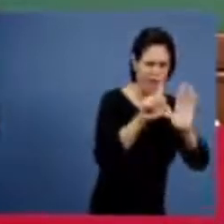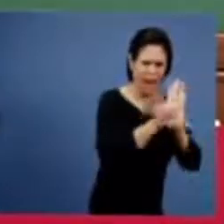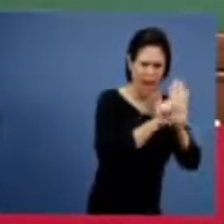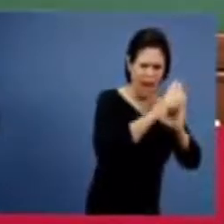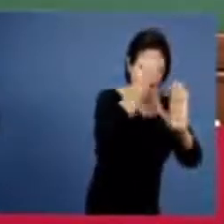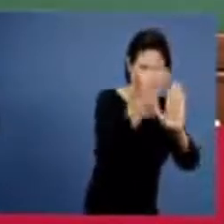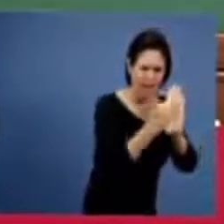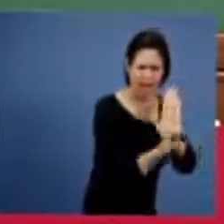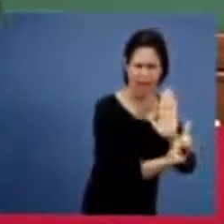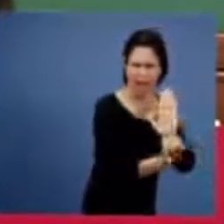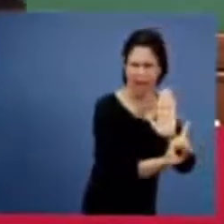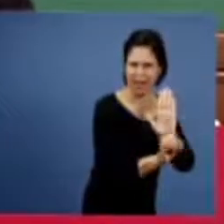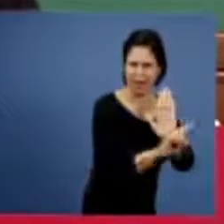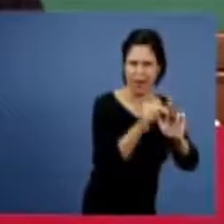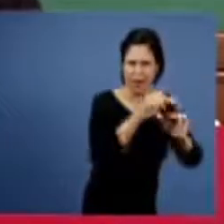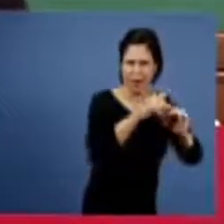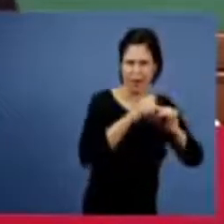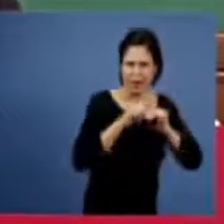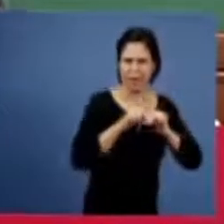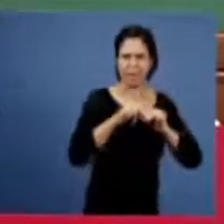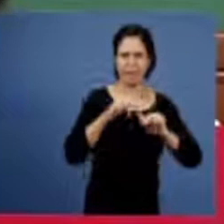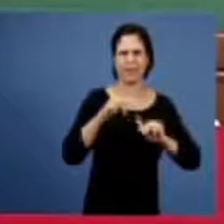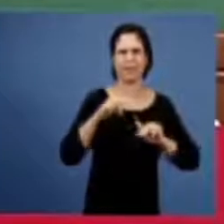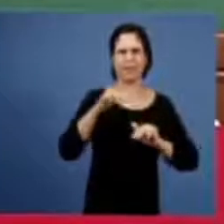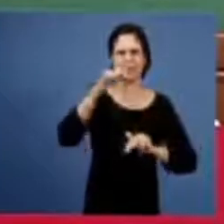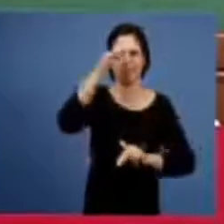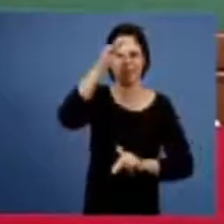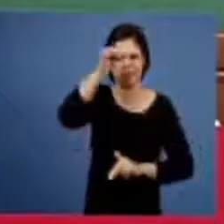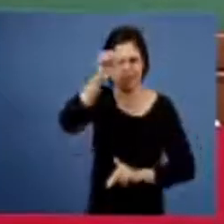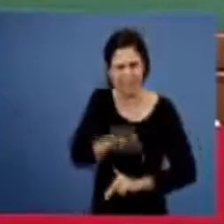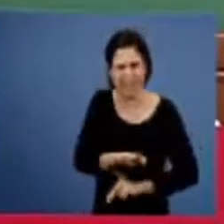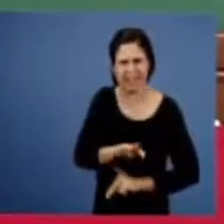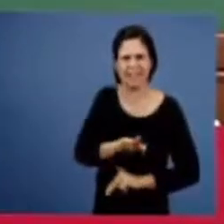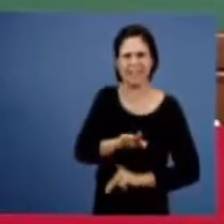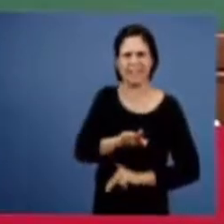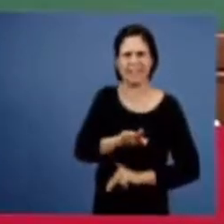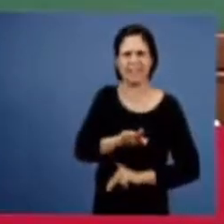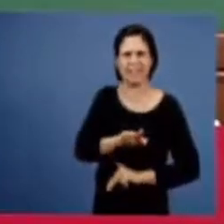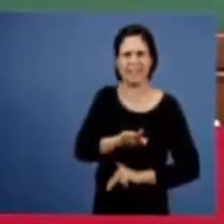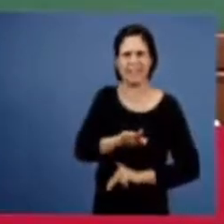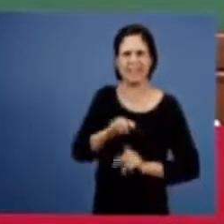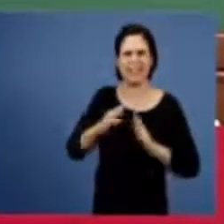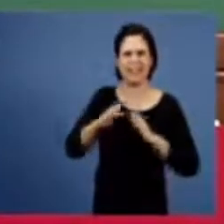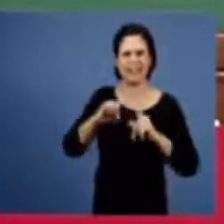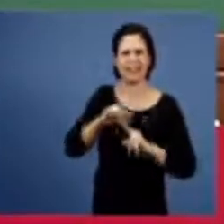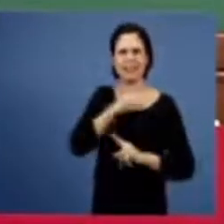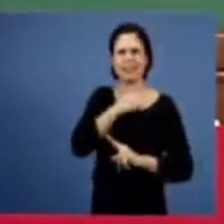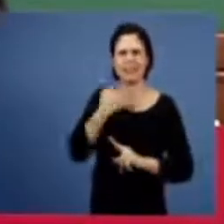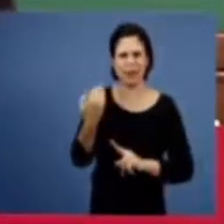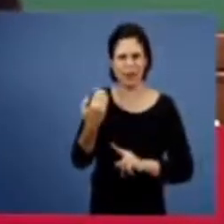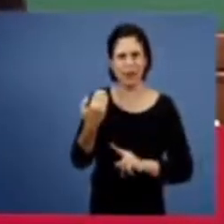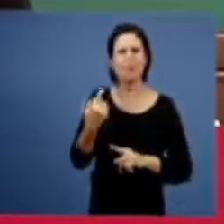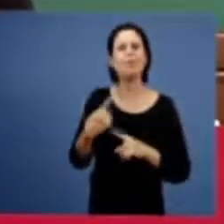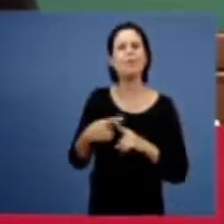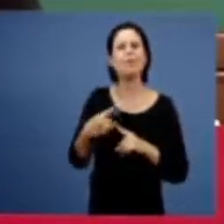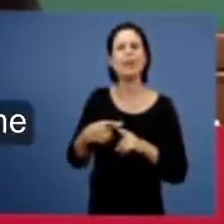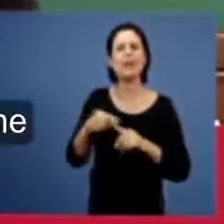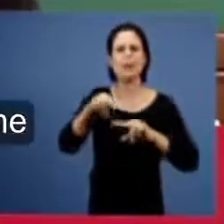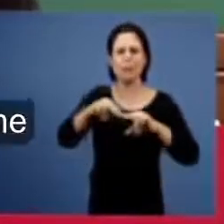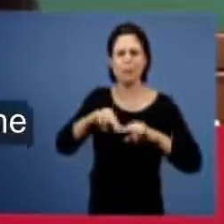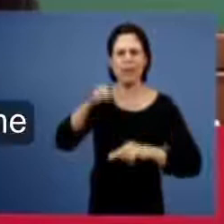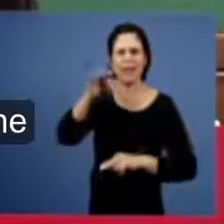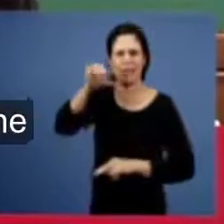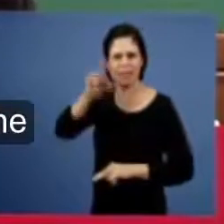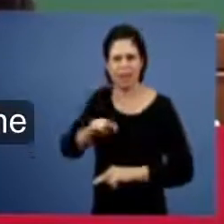que foi pregado em Éfeso foi por isso que a igreja morreu agora a nossa mensagem